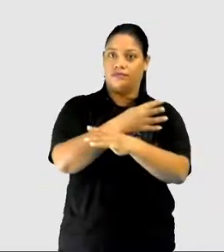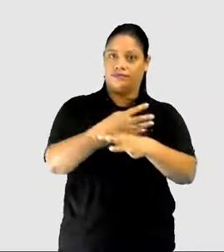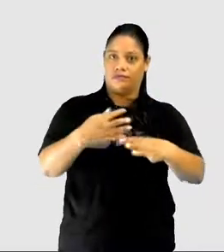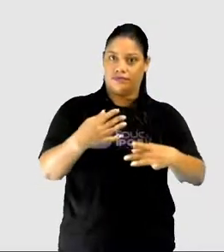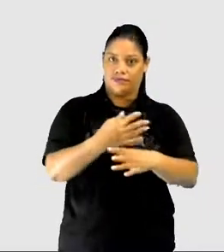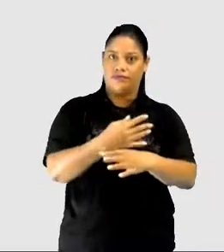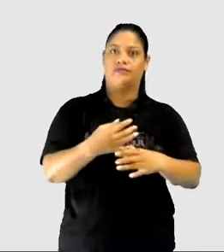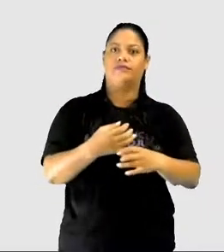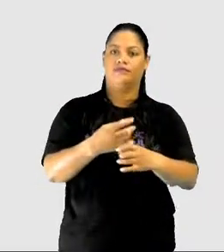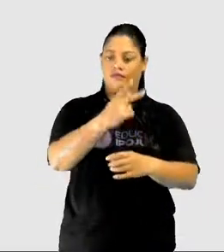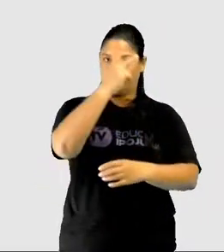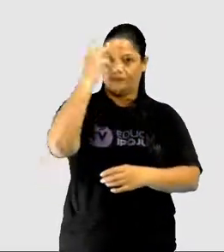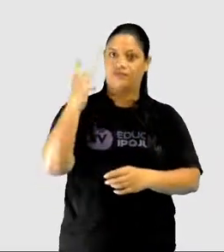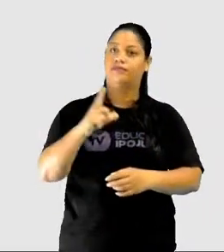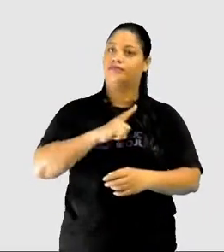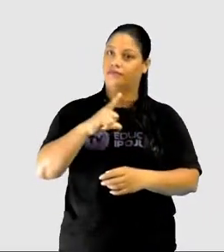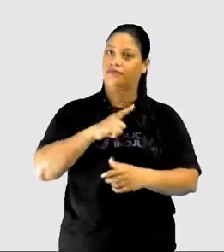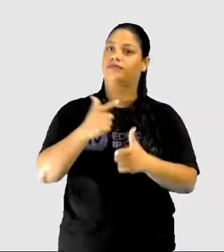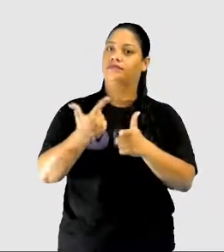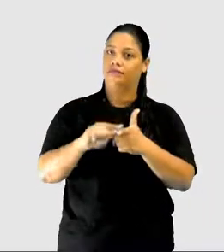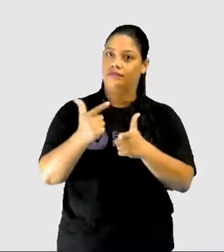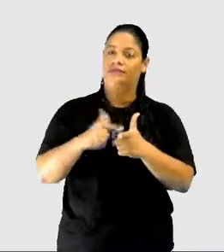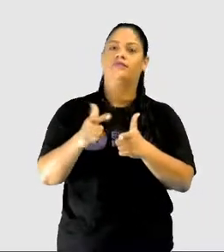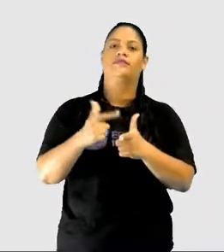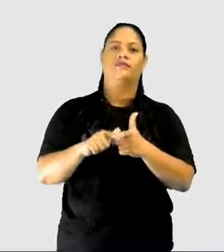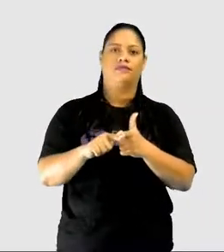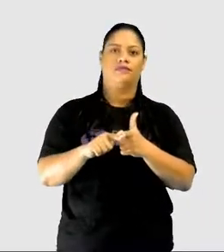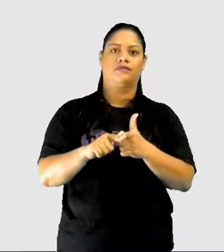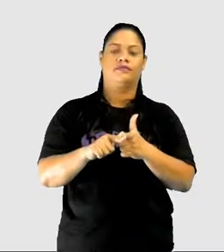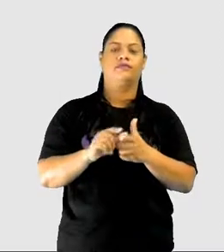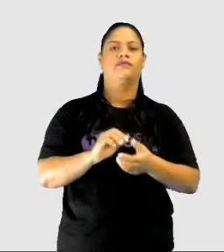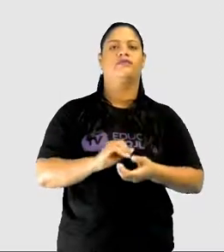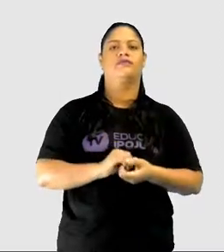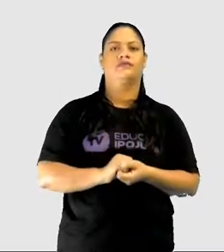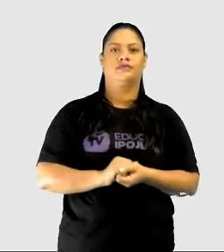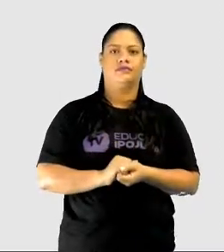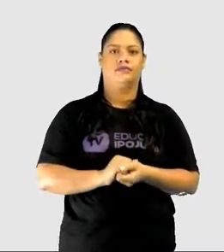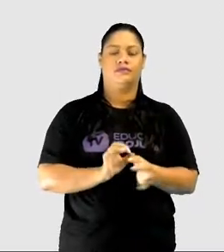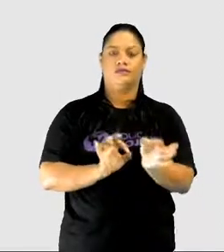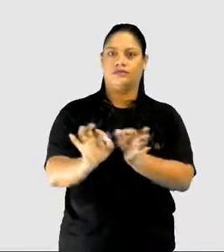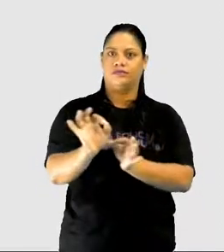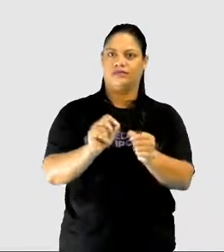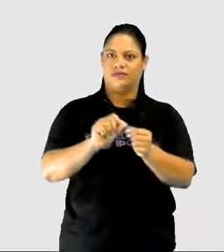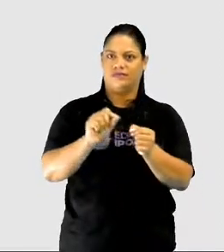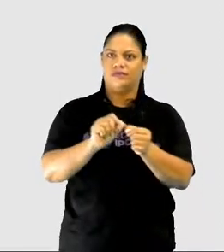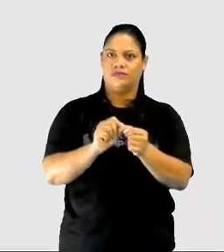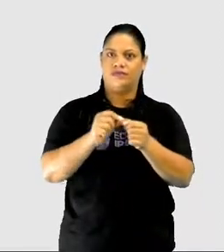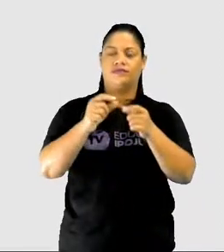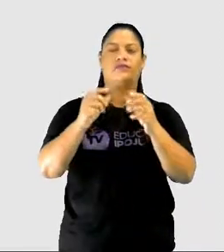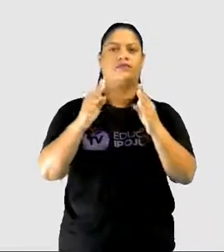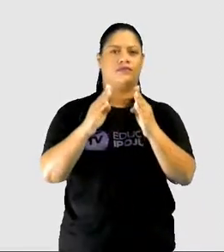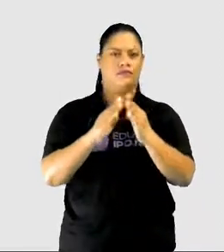urbanização nos lugares, a gente sabe que a gente vai ter problema com esgoto, problema com construções irregulares.